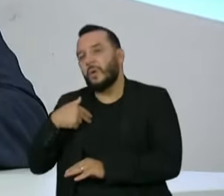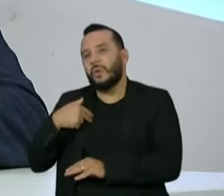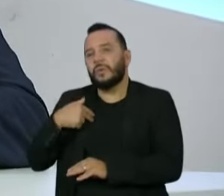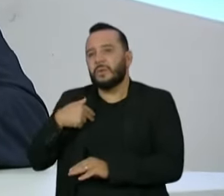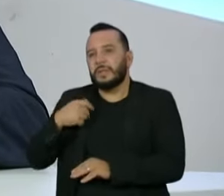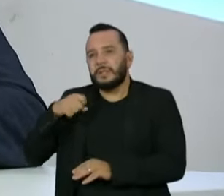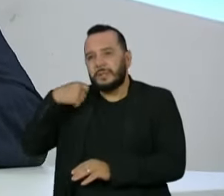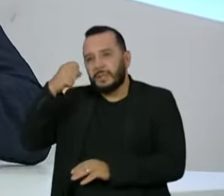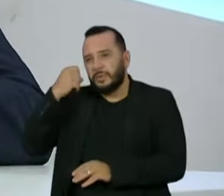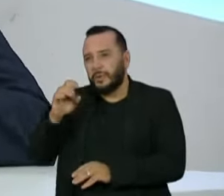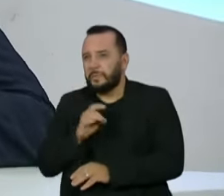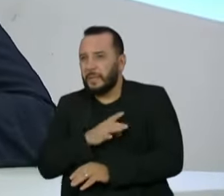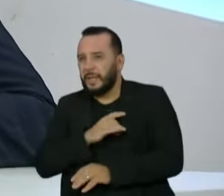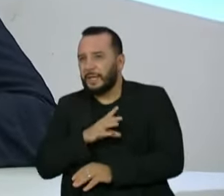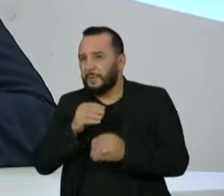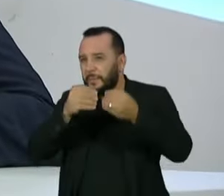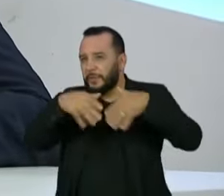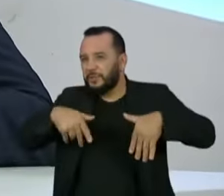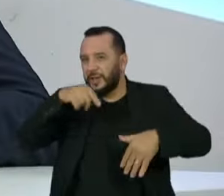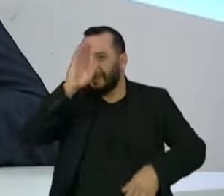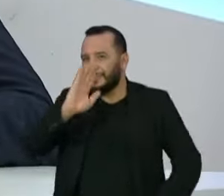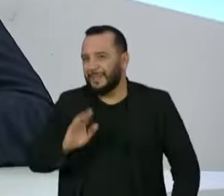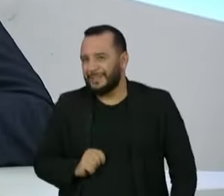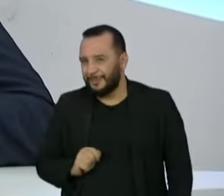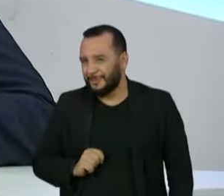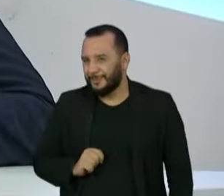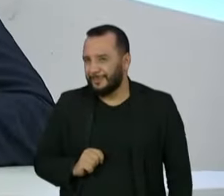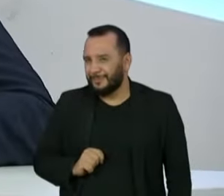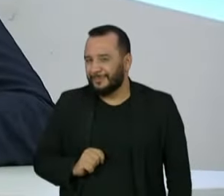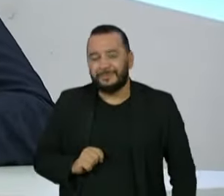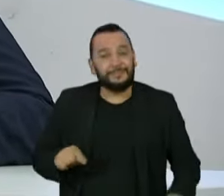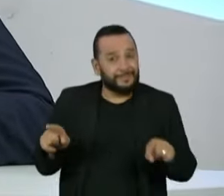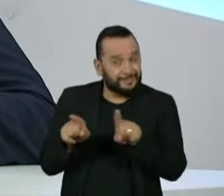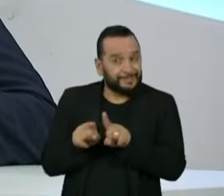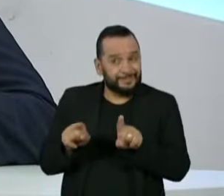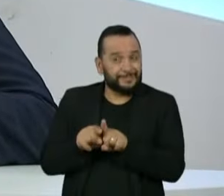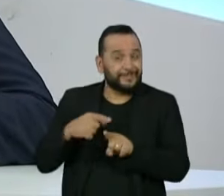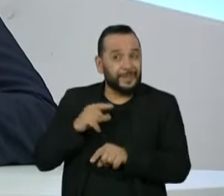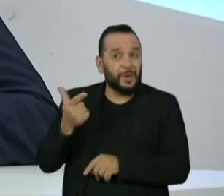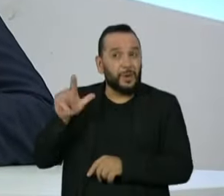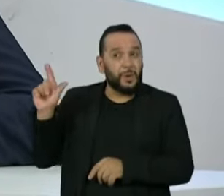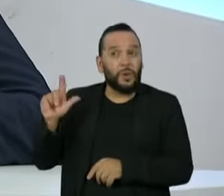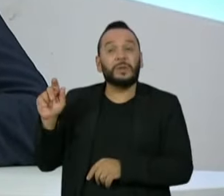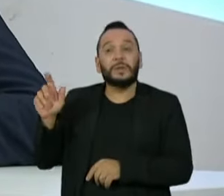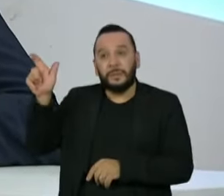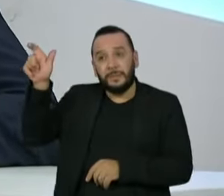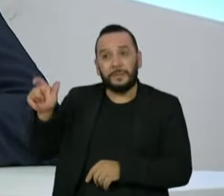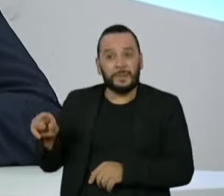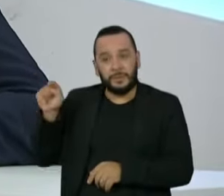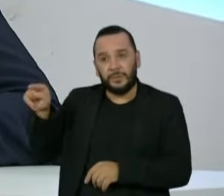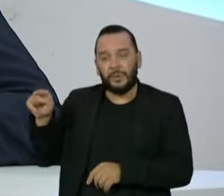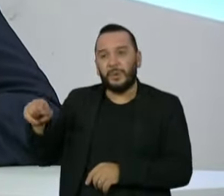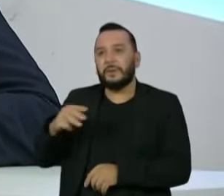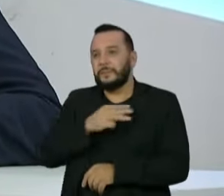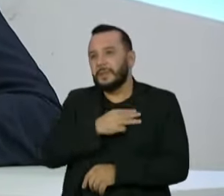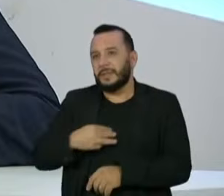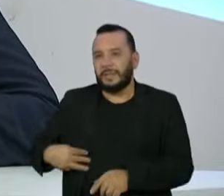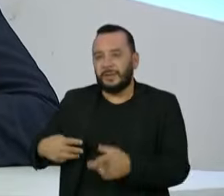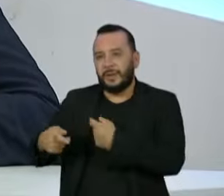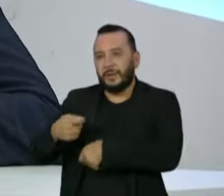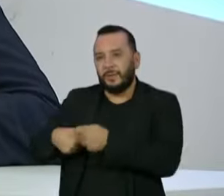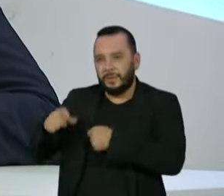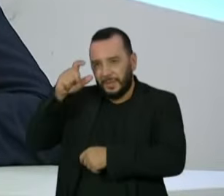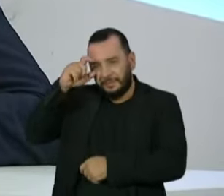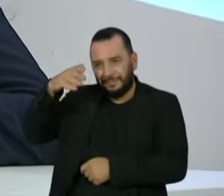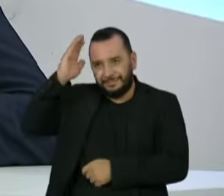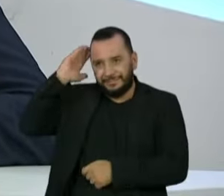do país e eu gostaria de apresentar outro nome que o senhor mencionou no seu relatório, o senhor propôs o indiciamento que é o do ministro da economia.